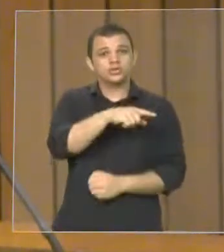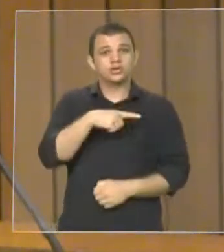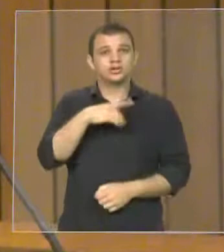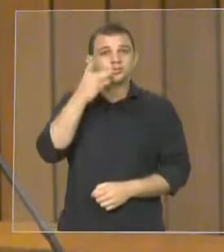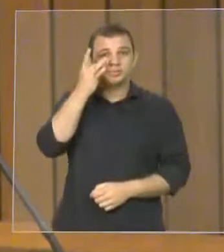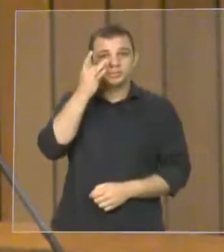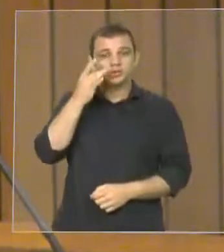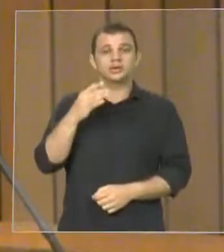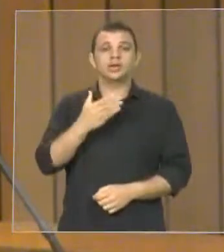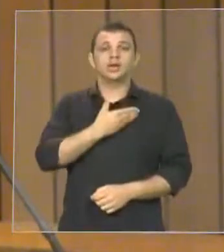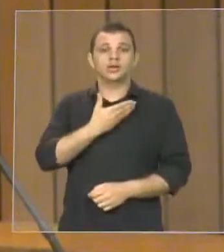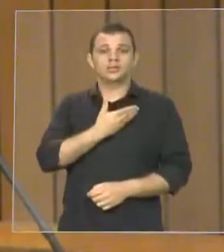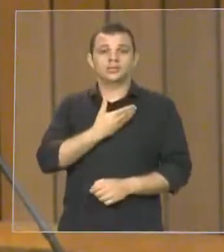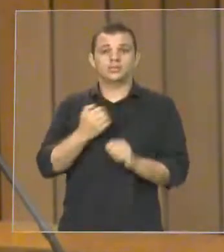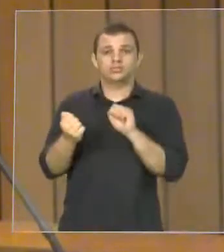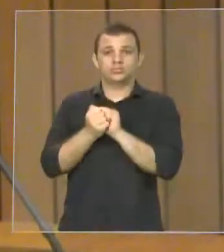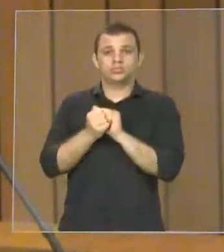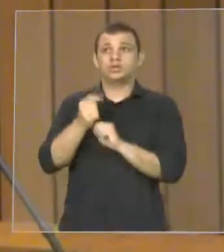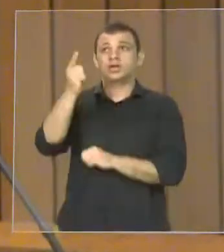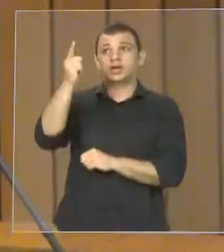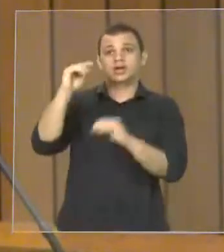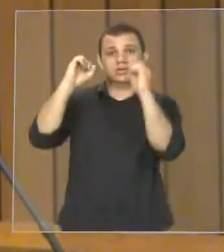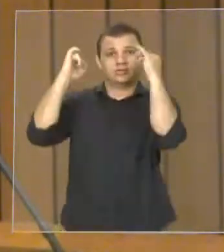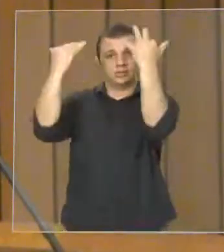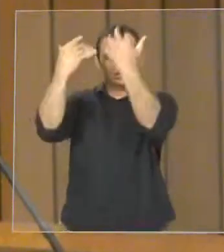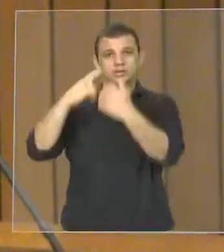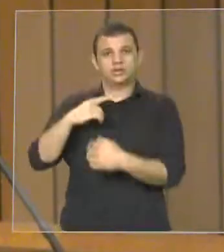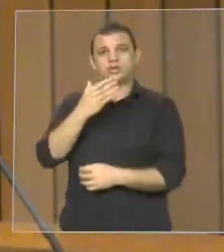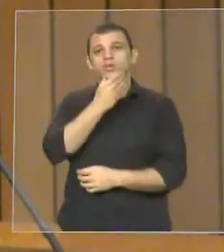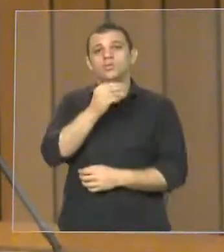que se encontra ali na galeria, o Alcidinho